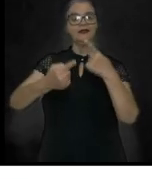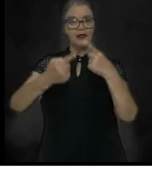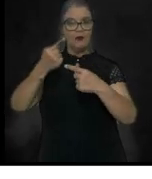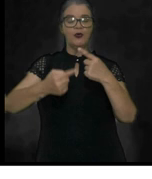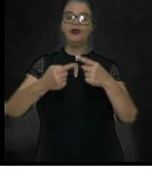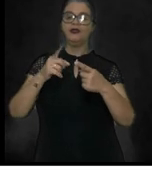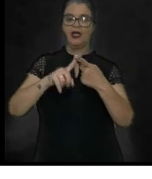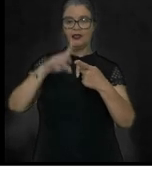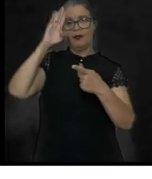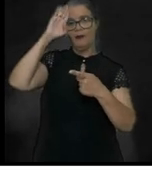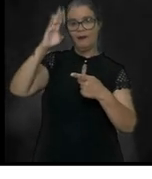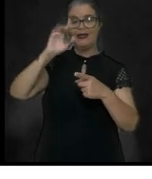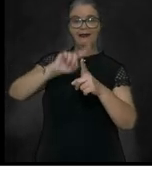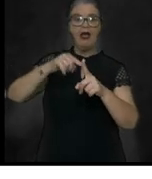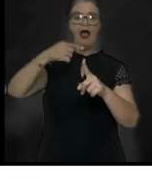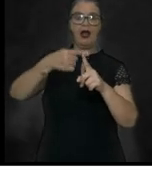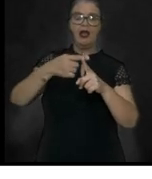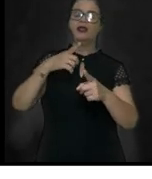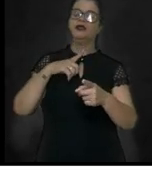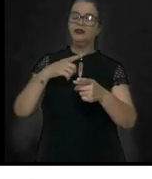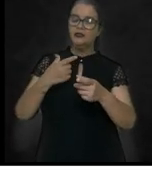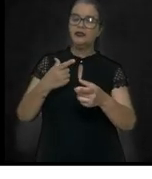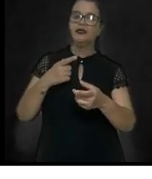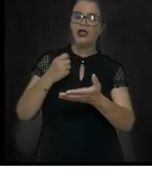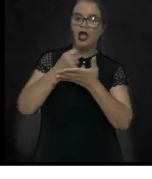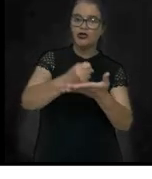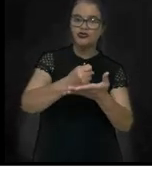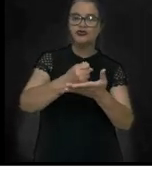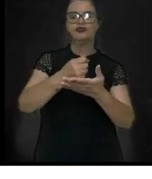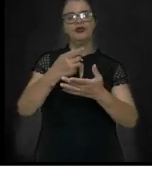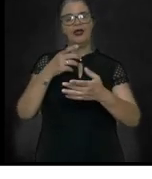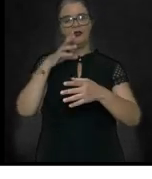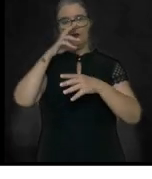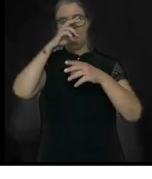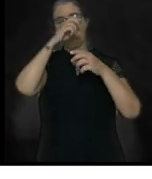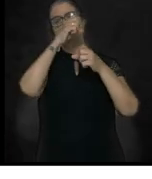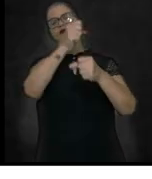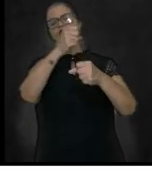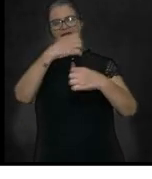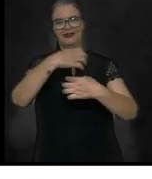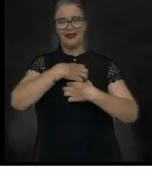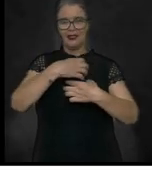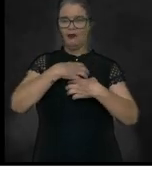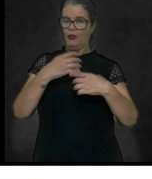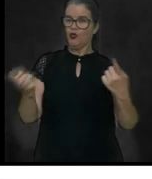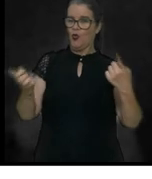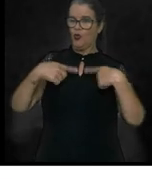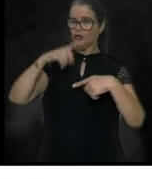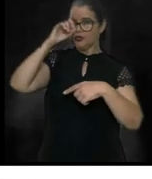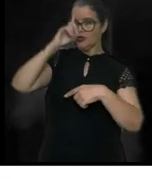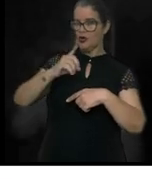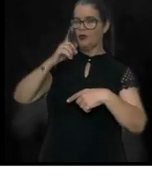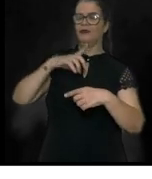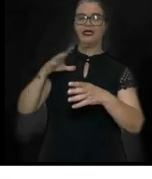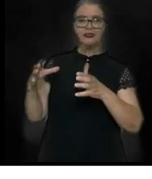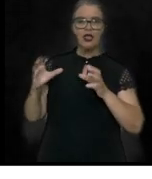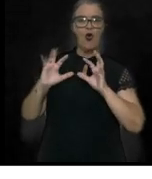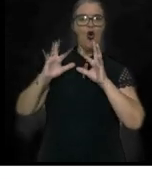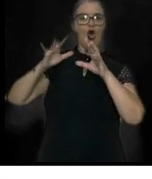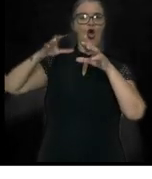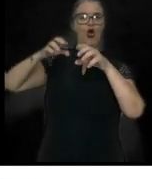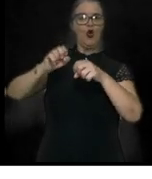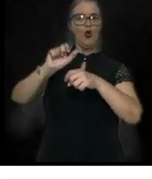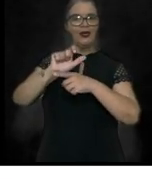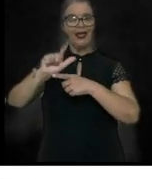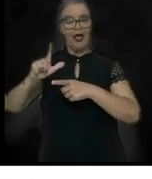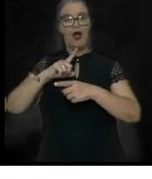além de contar com fortes sentimentos do contrário à dominação colonial. As causas principais das